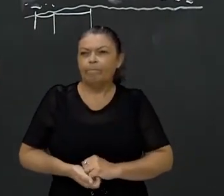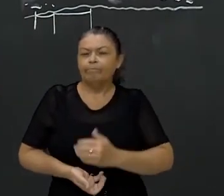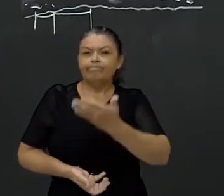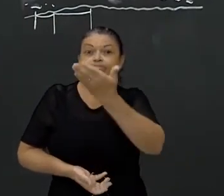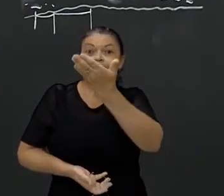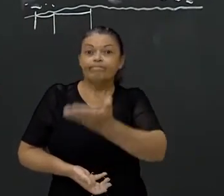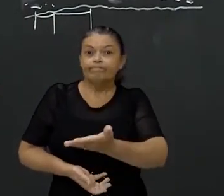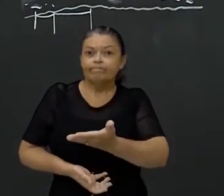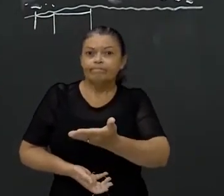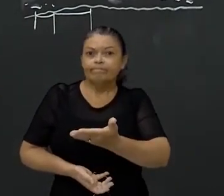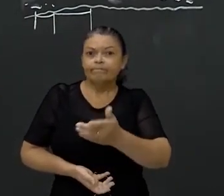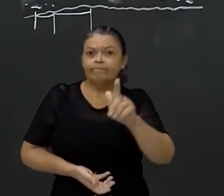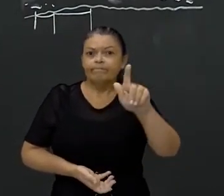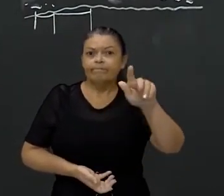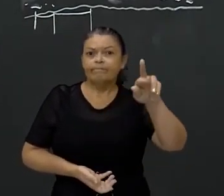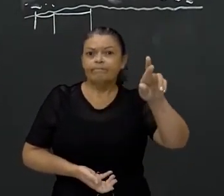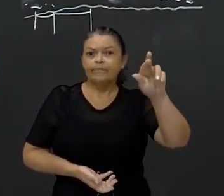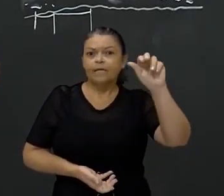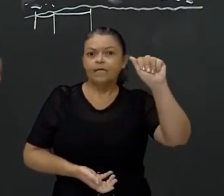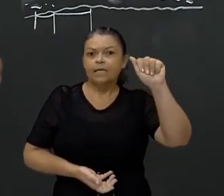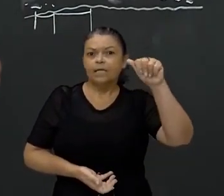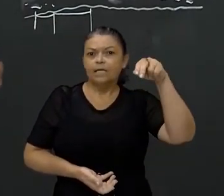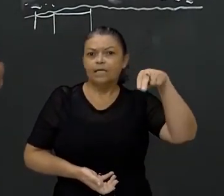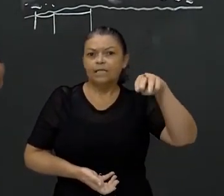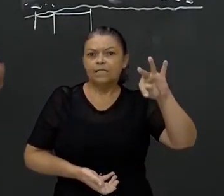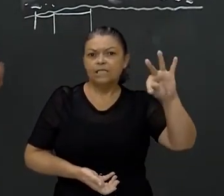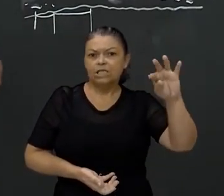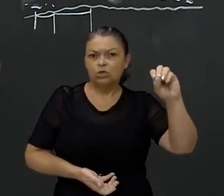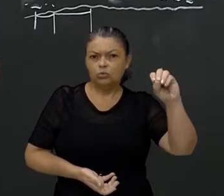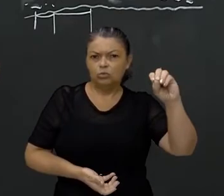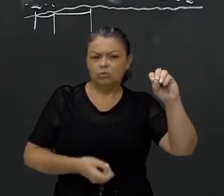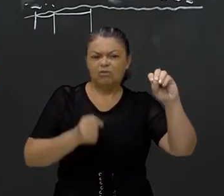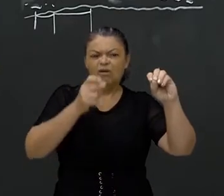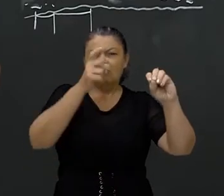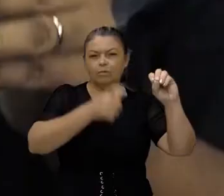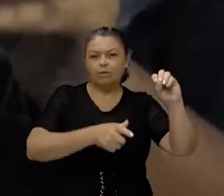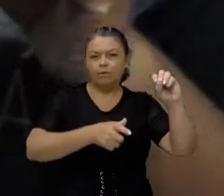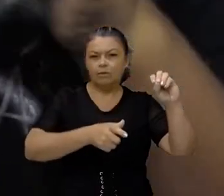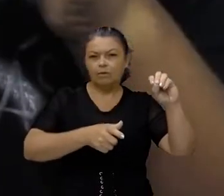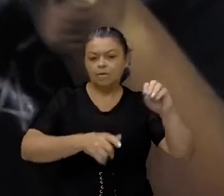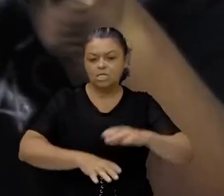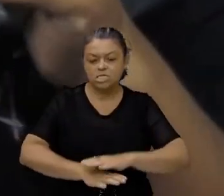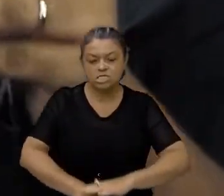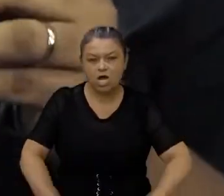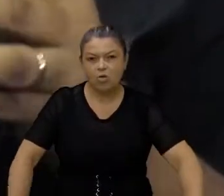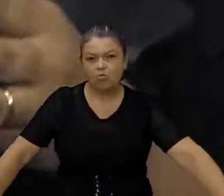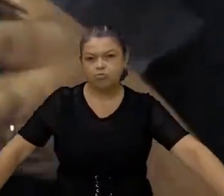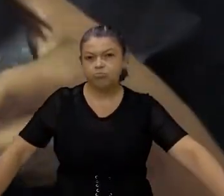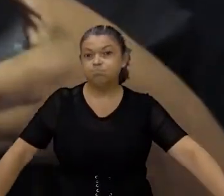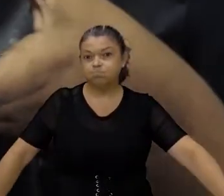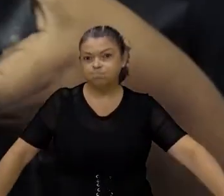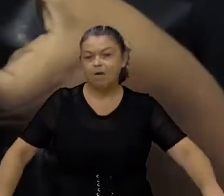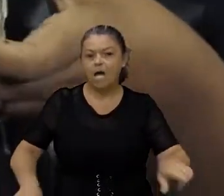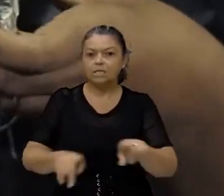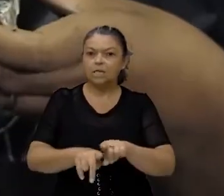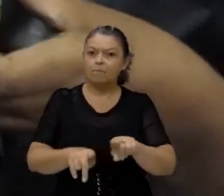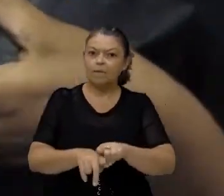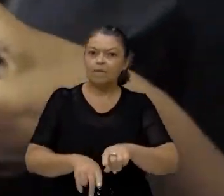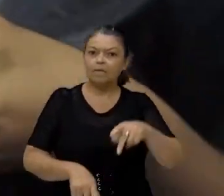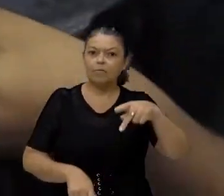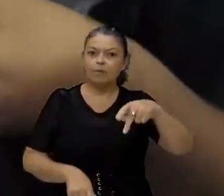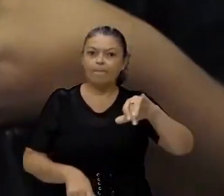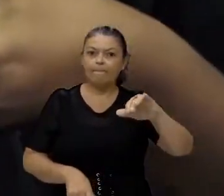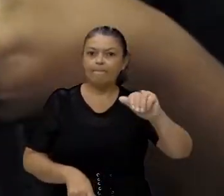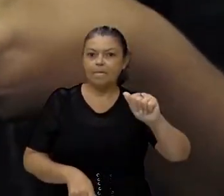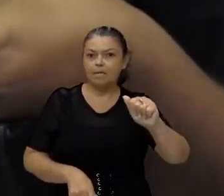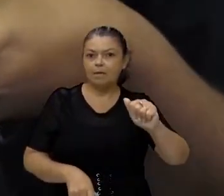Granito. Granito, Pia, divisória, chão. Granito é uma rocha magmática. Você